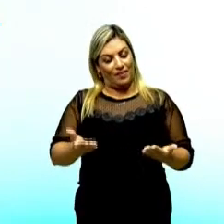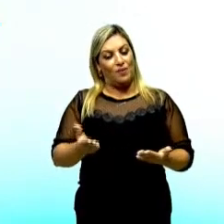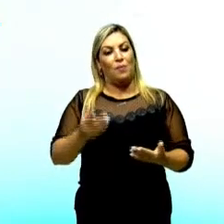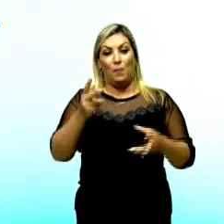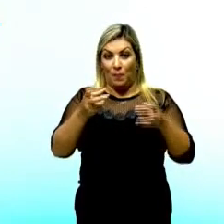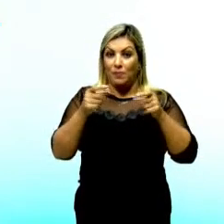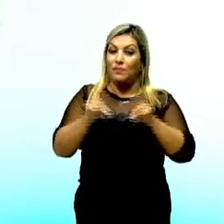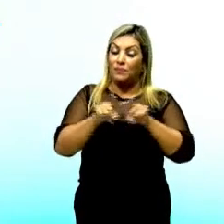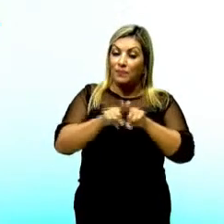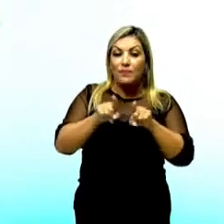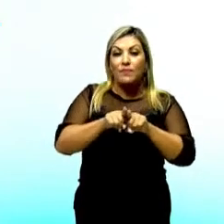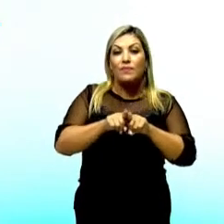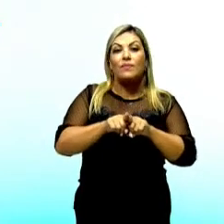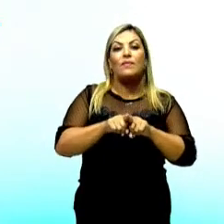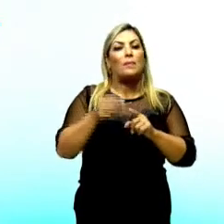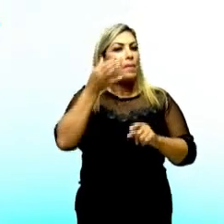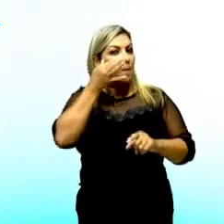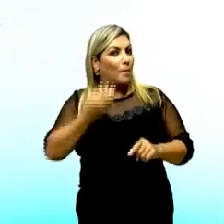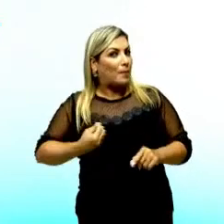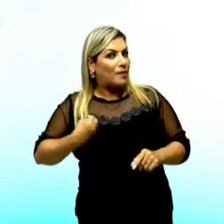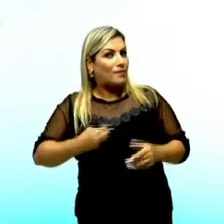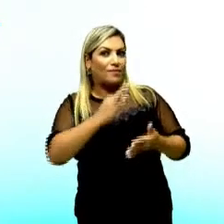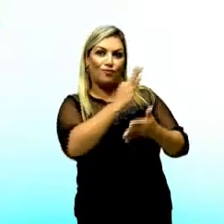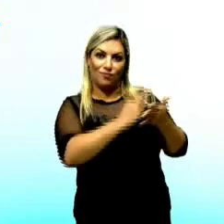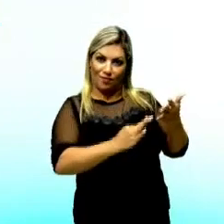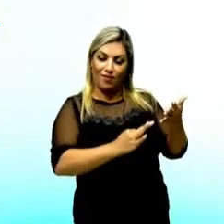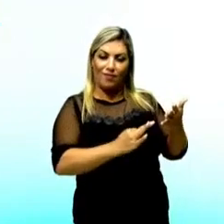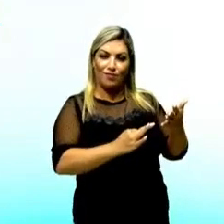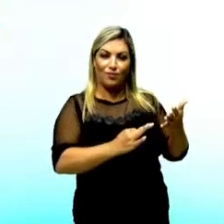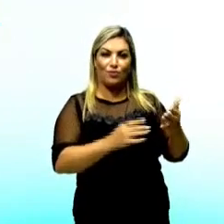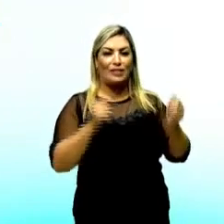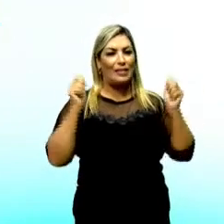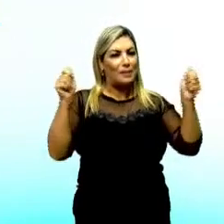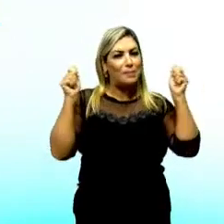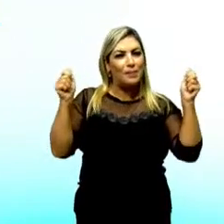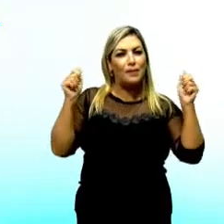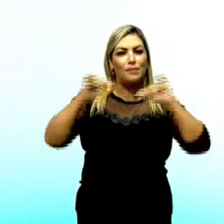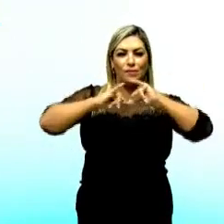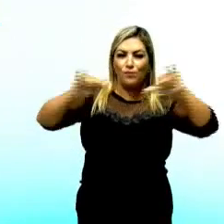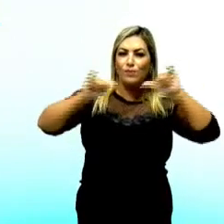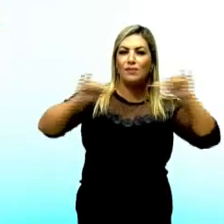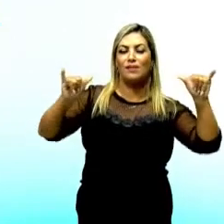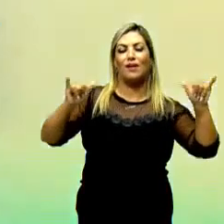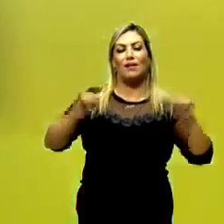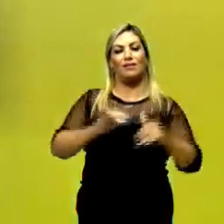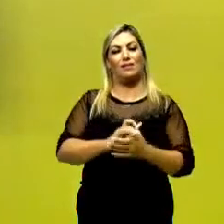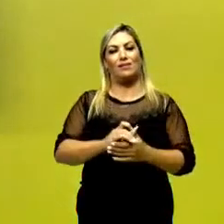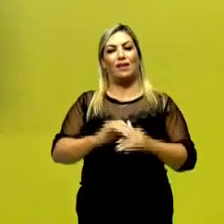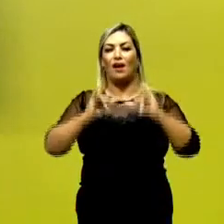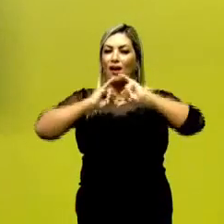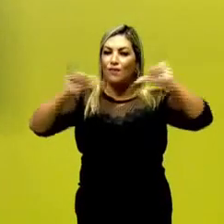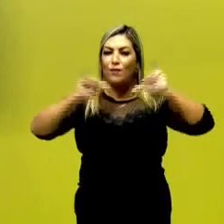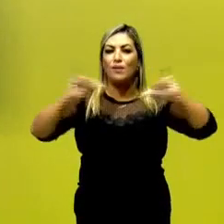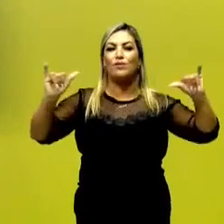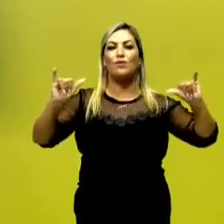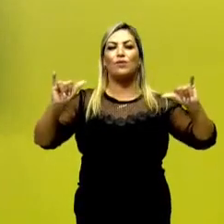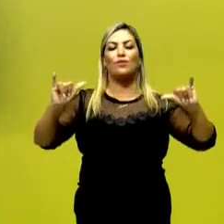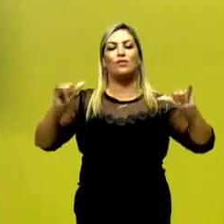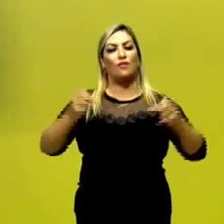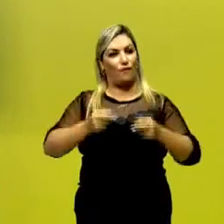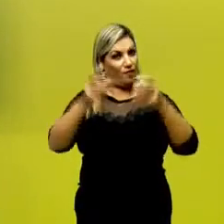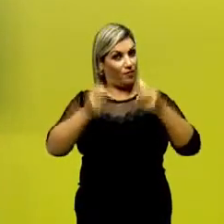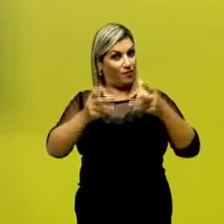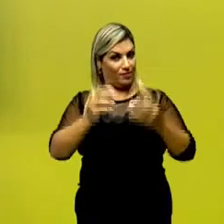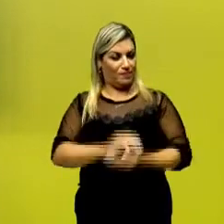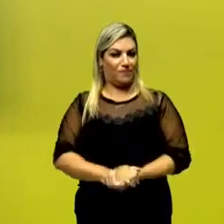perceber isso também, muito presente nos textos em campanhas publicitárias, em anúncios publicitários.